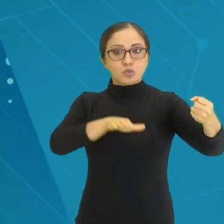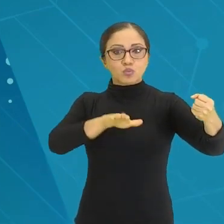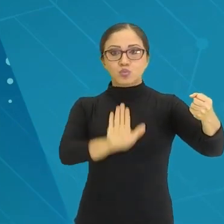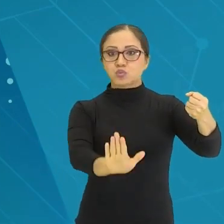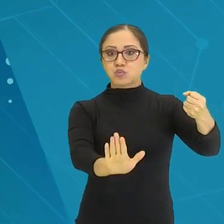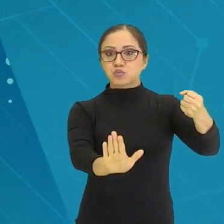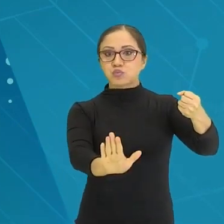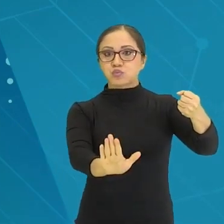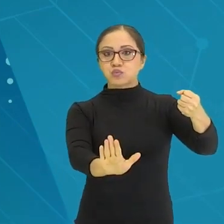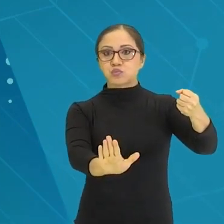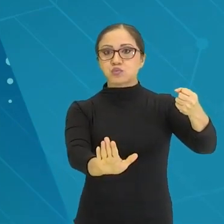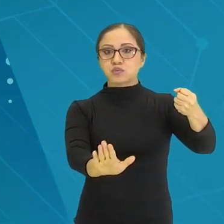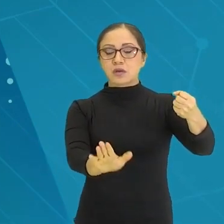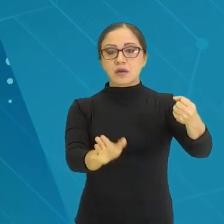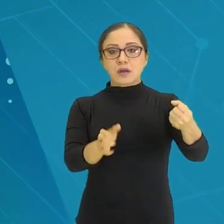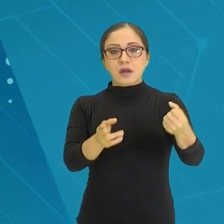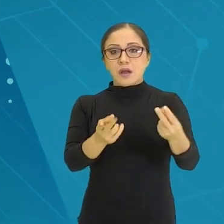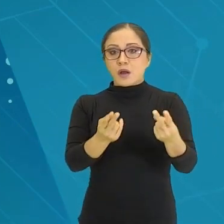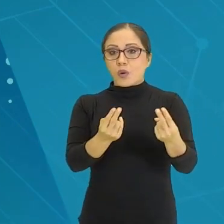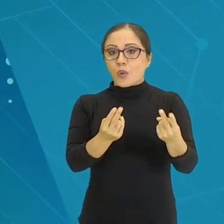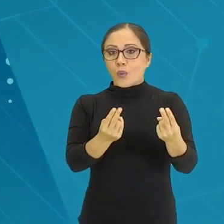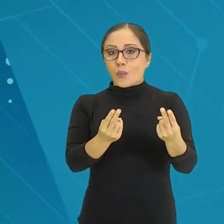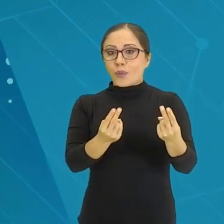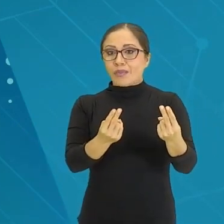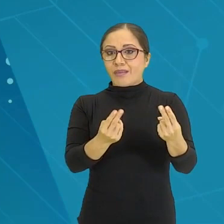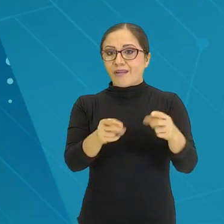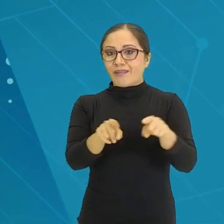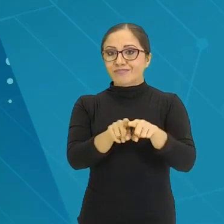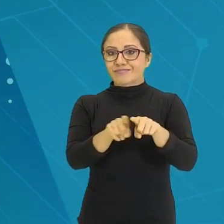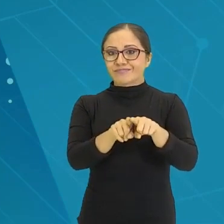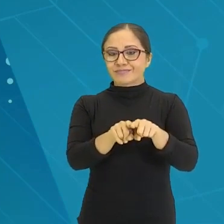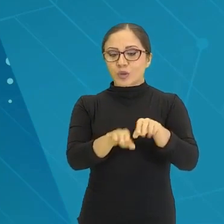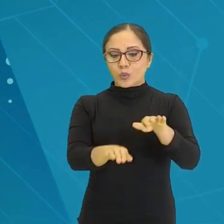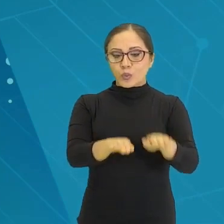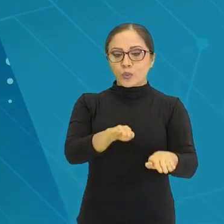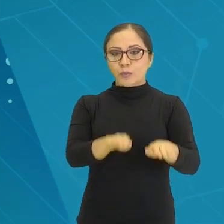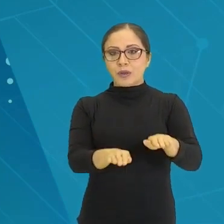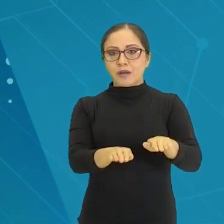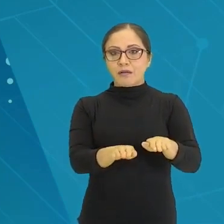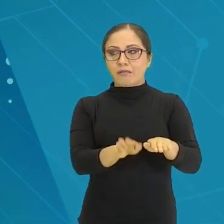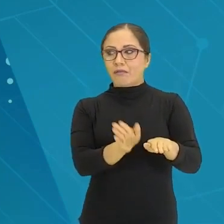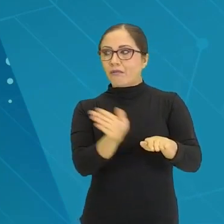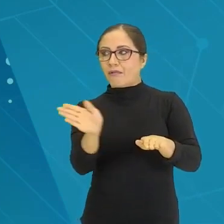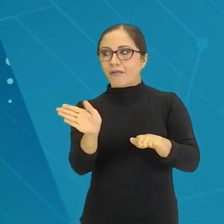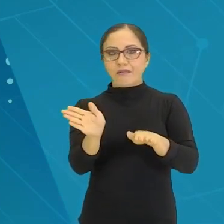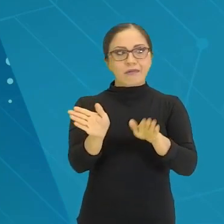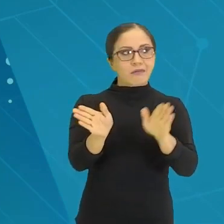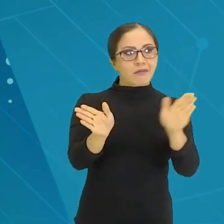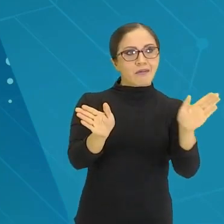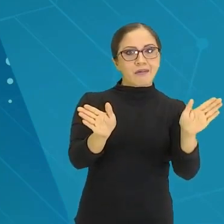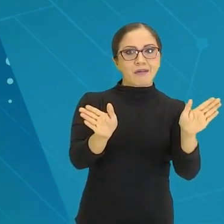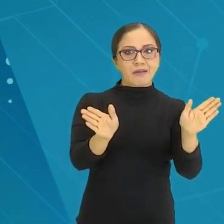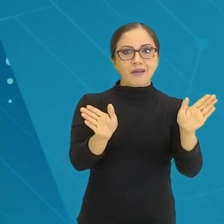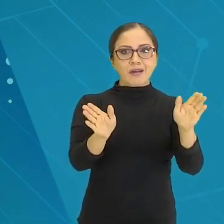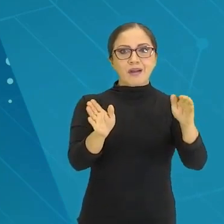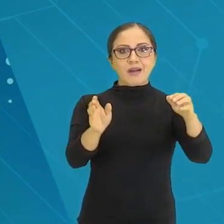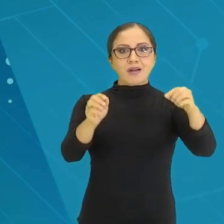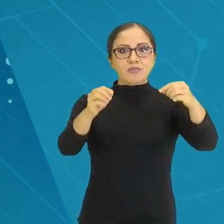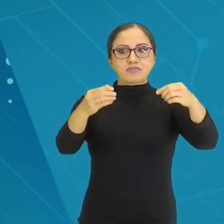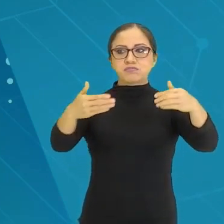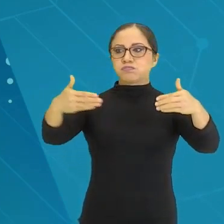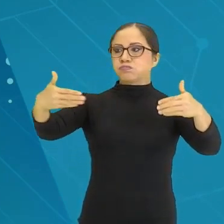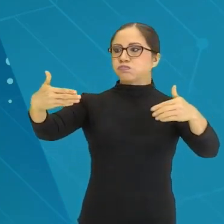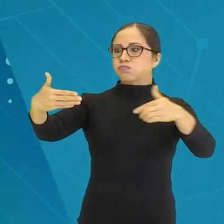acelerador, combinar os pés na hora de dirigir, usar a seta pra esquerda e pra direita, usar os retrovisores. São